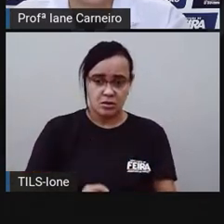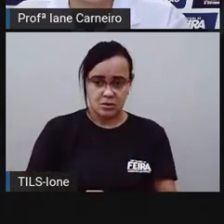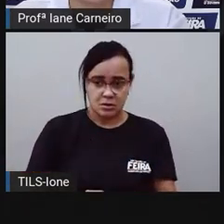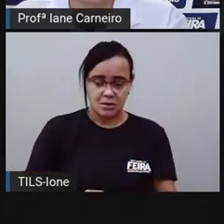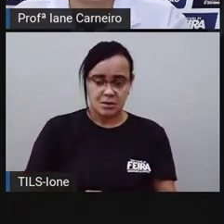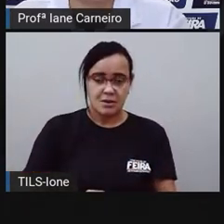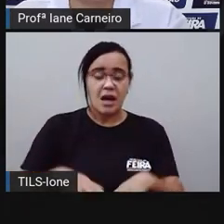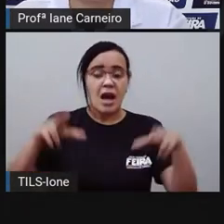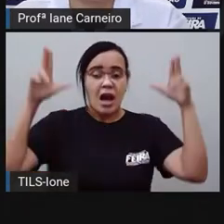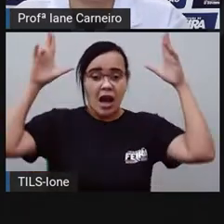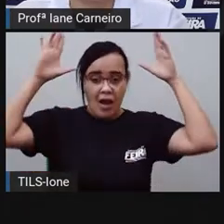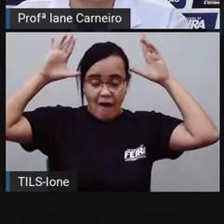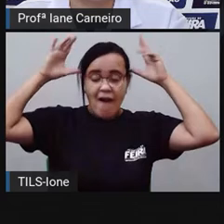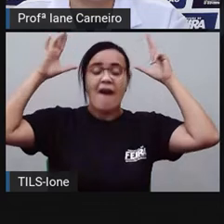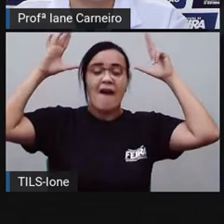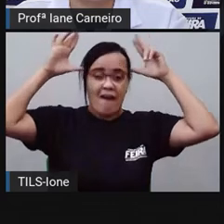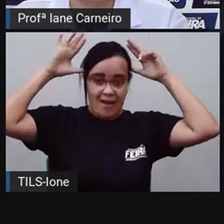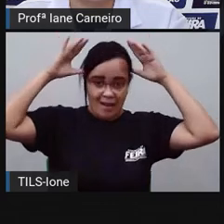vaca.